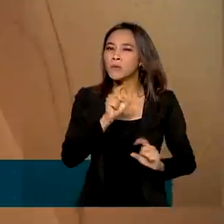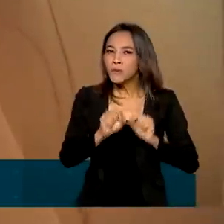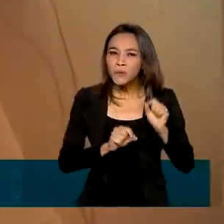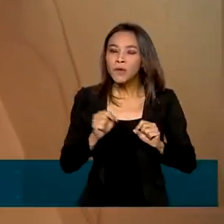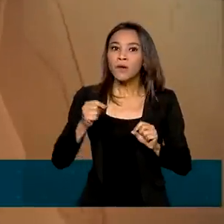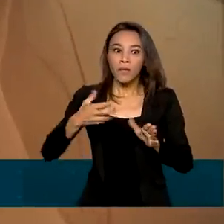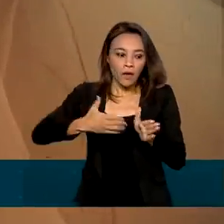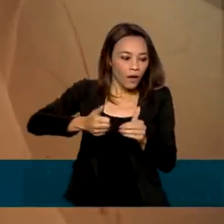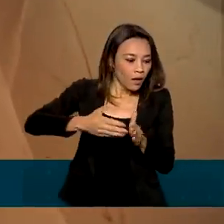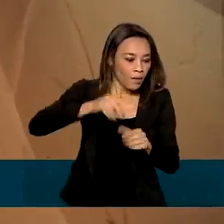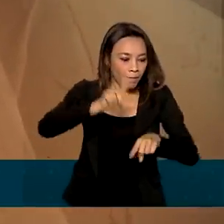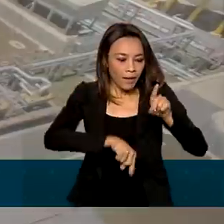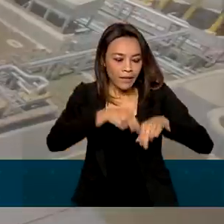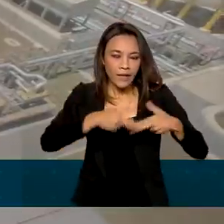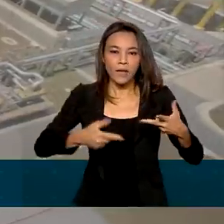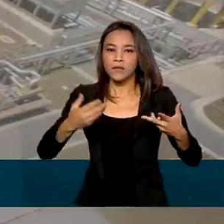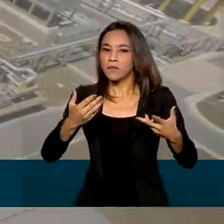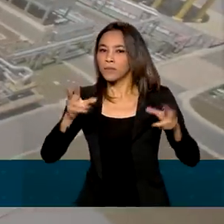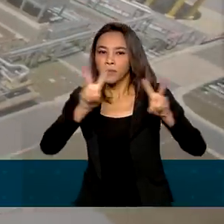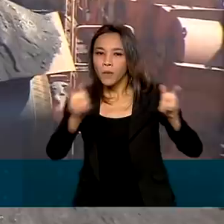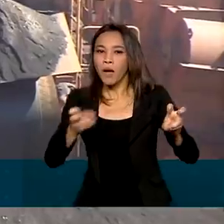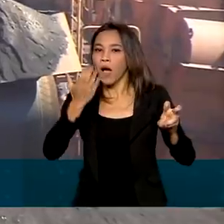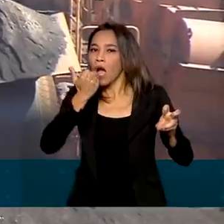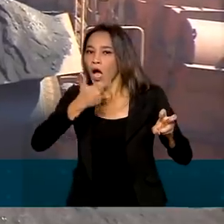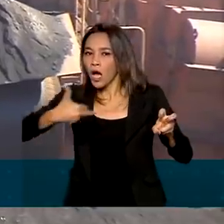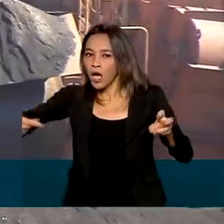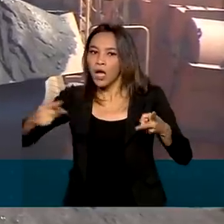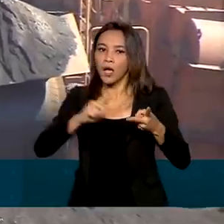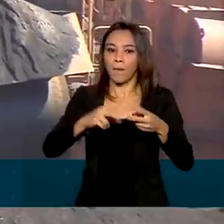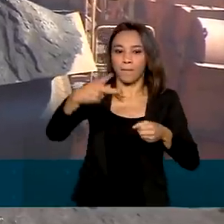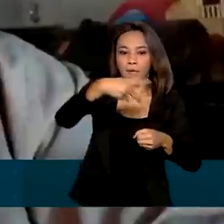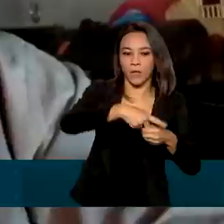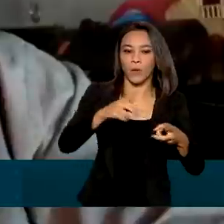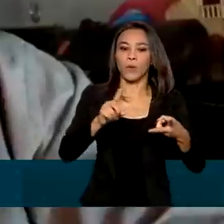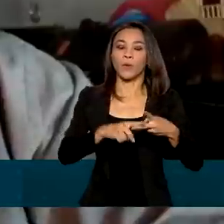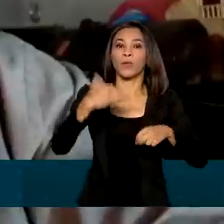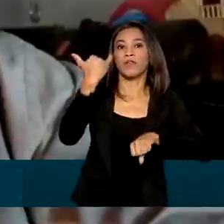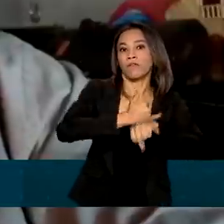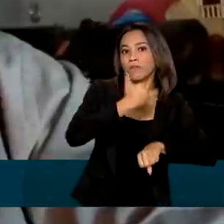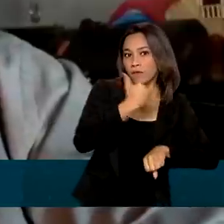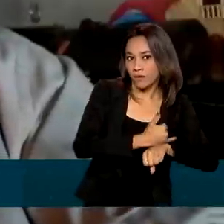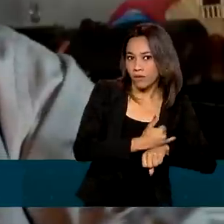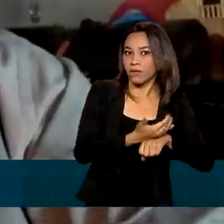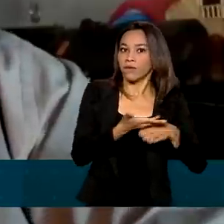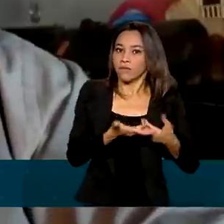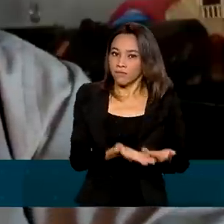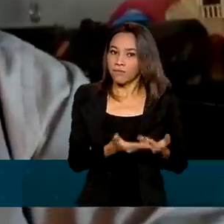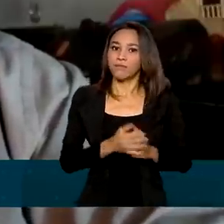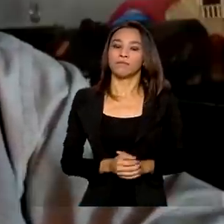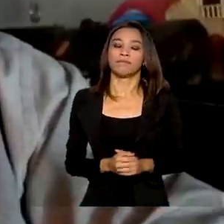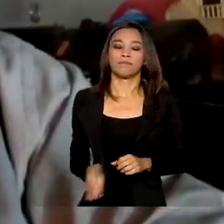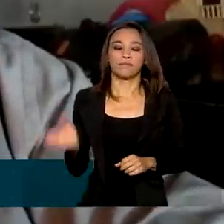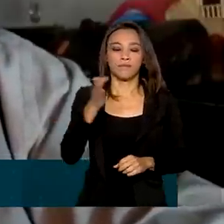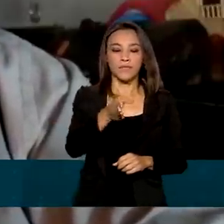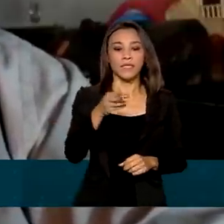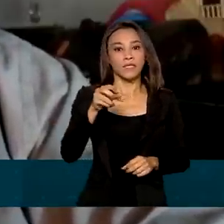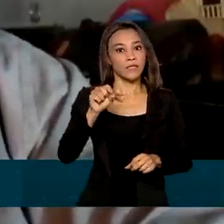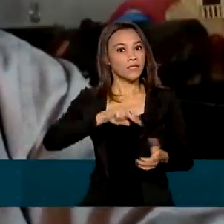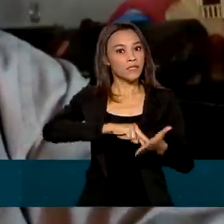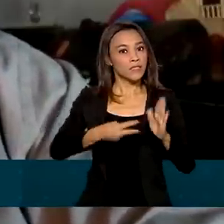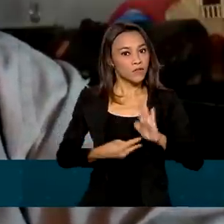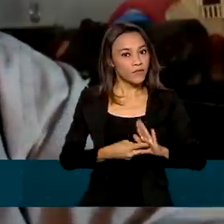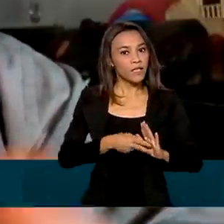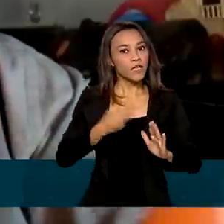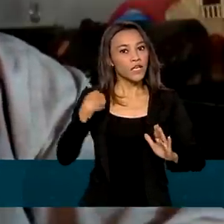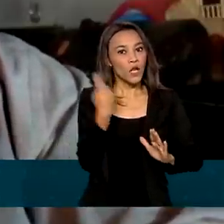mundial por produtos como alimentos, petróleo e minério de ferro. Exportações significa que a está produzindo mais aqui